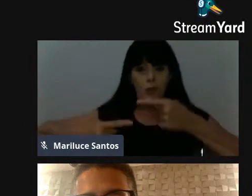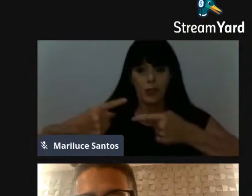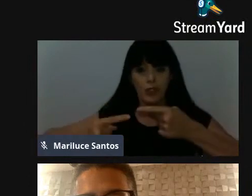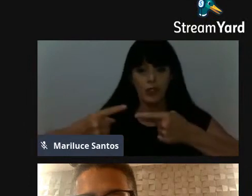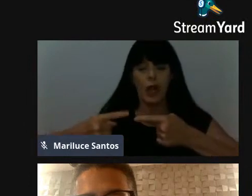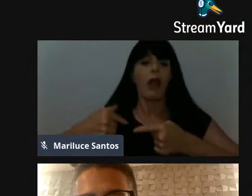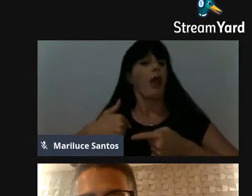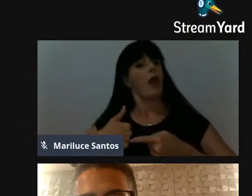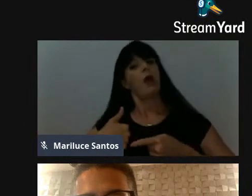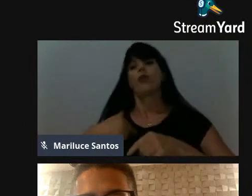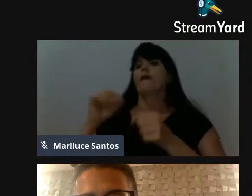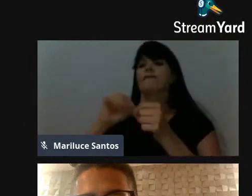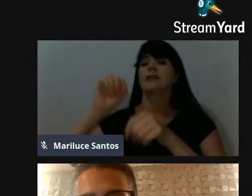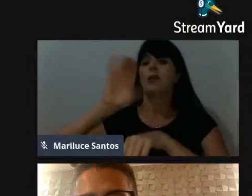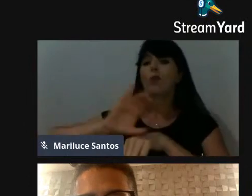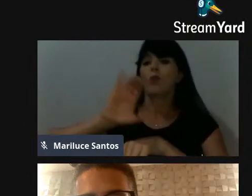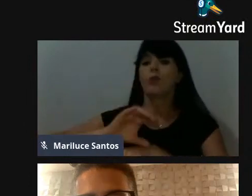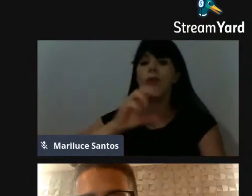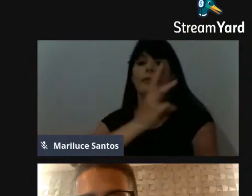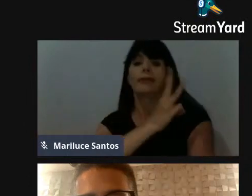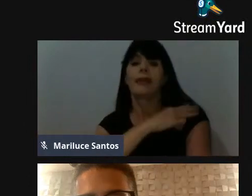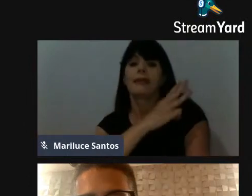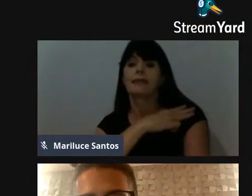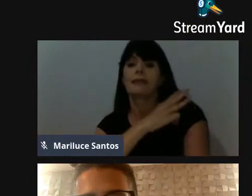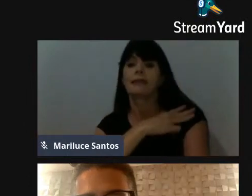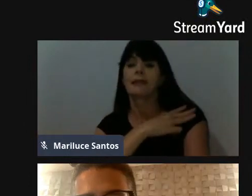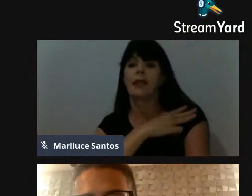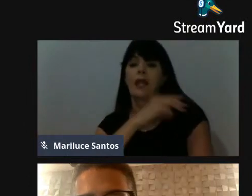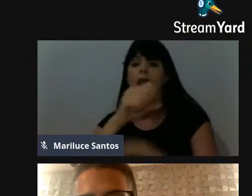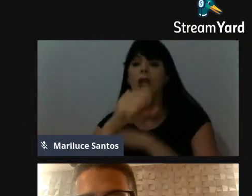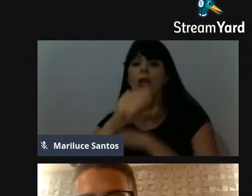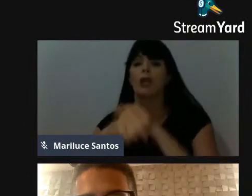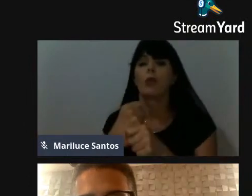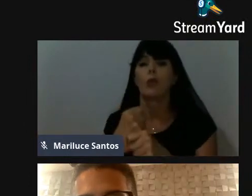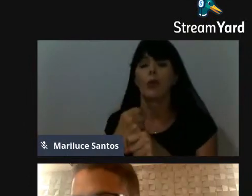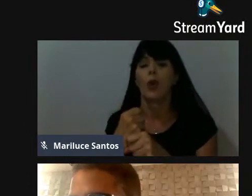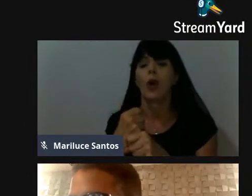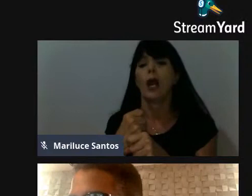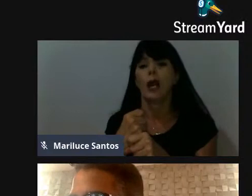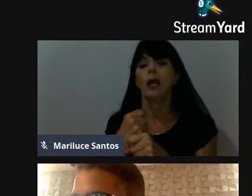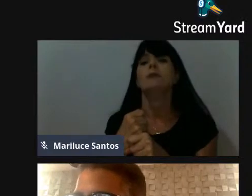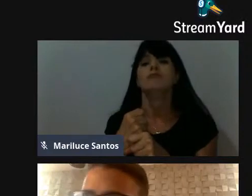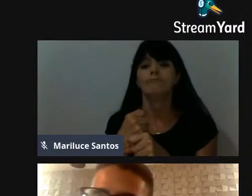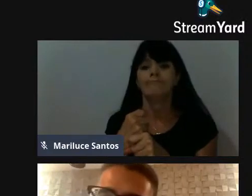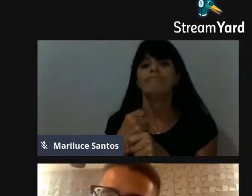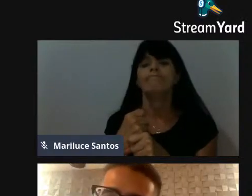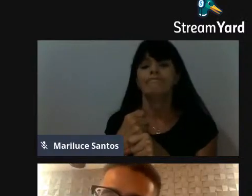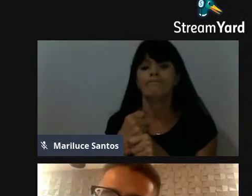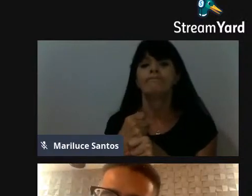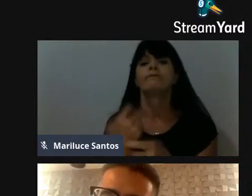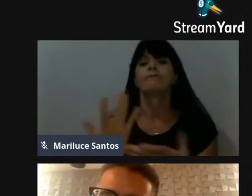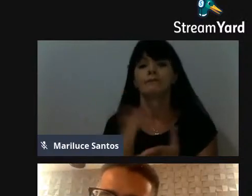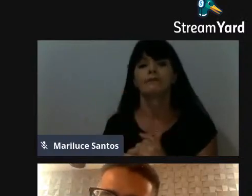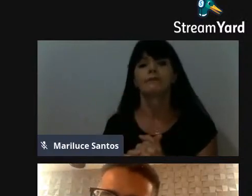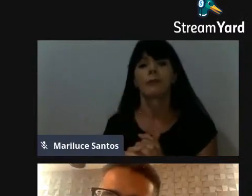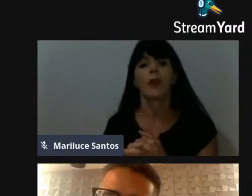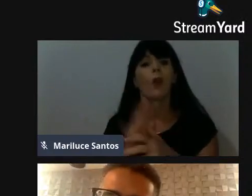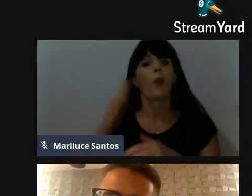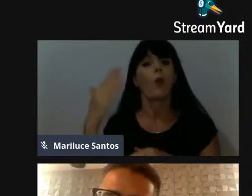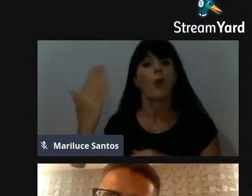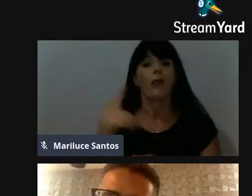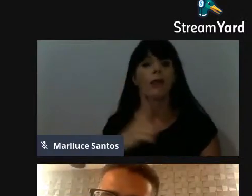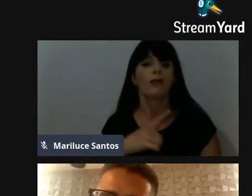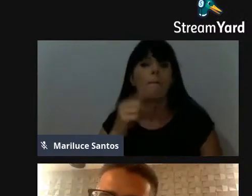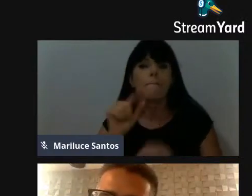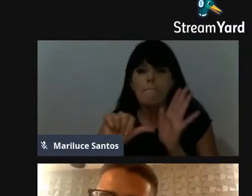o terceiro ano do ensino médio, né, foi meados lá, final de 2012. Foi quando eu tive a primeira